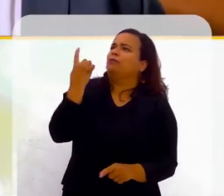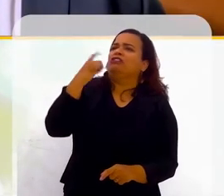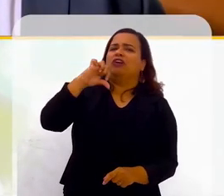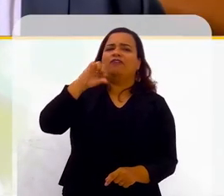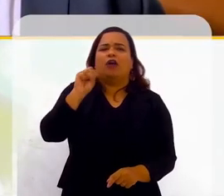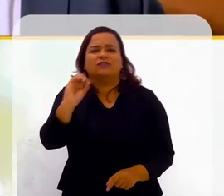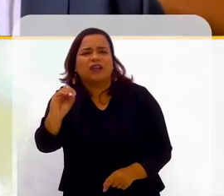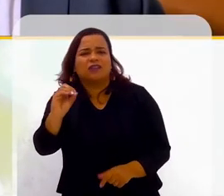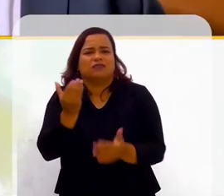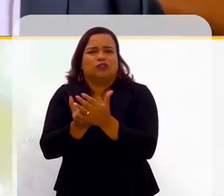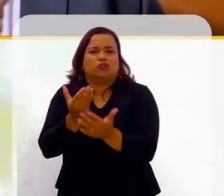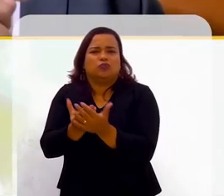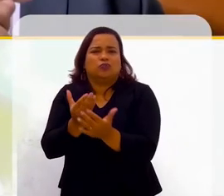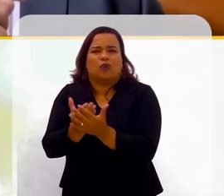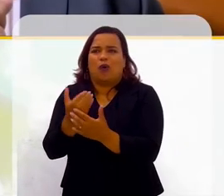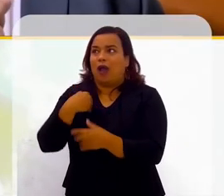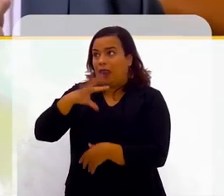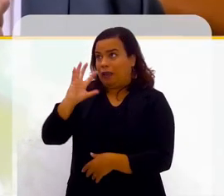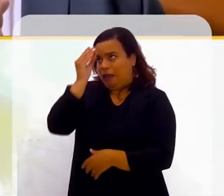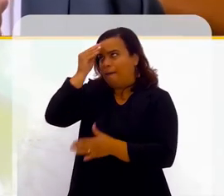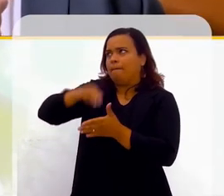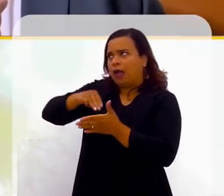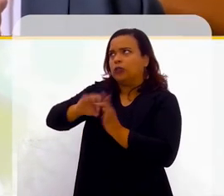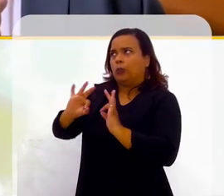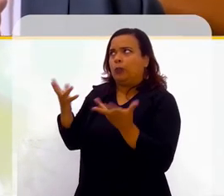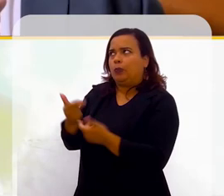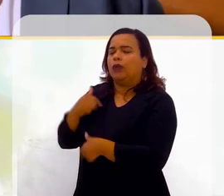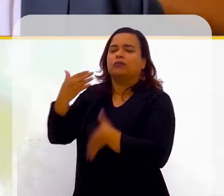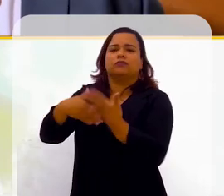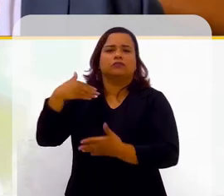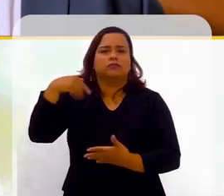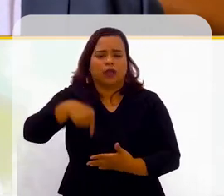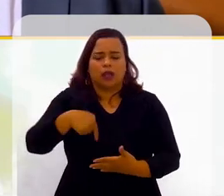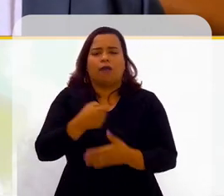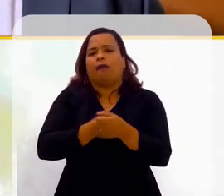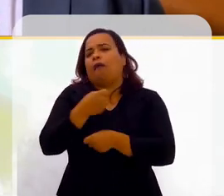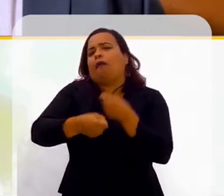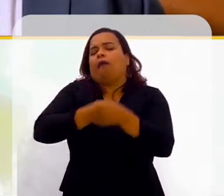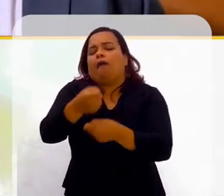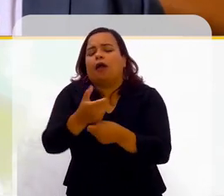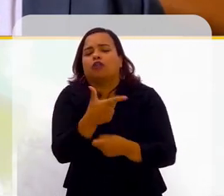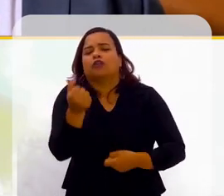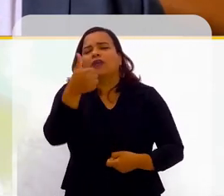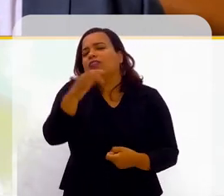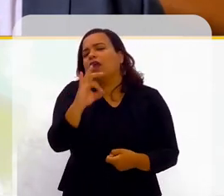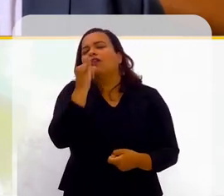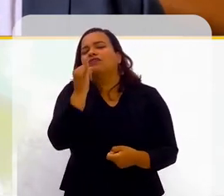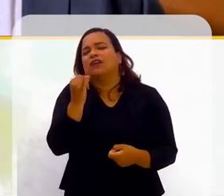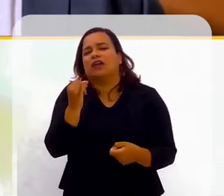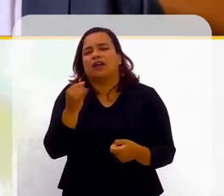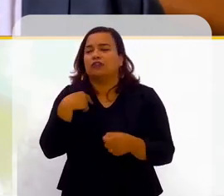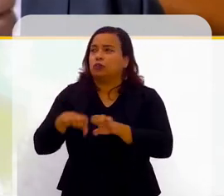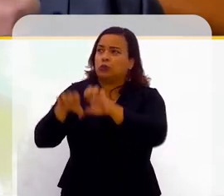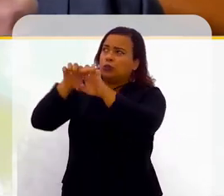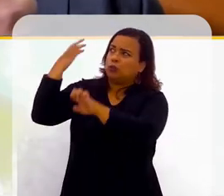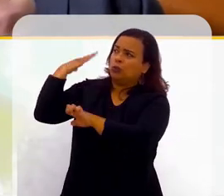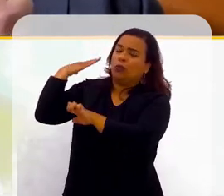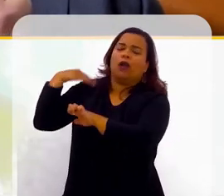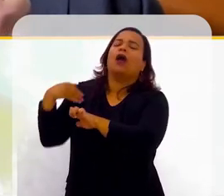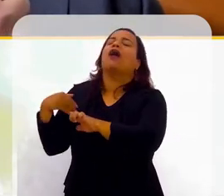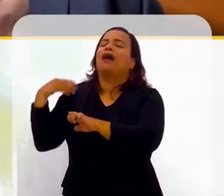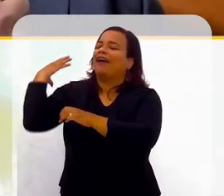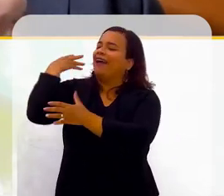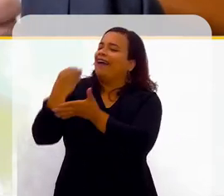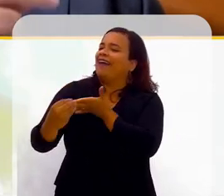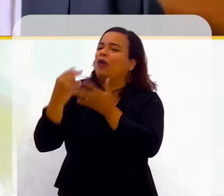80, no ensino superior, e aí ela vai dar uma aula em 2010, usando a estrutura que o melhor professor